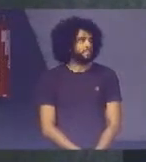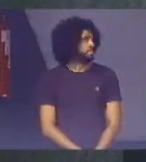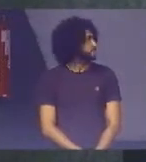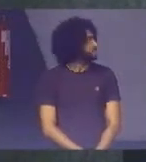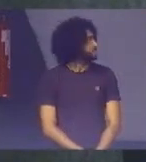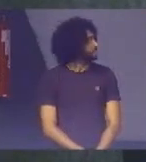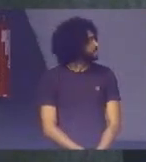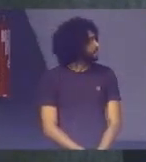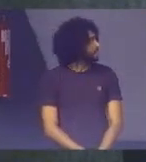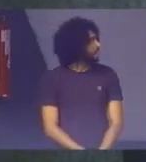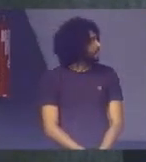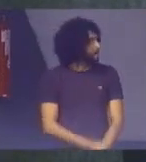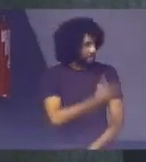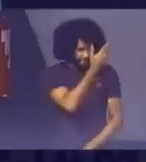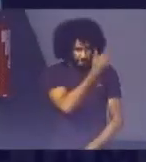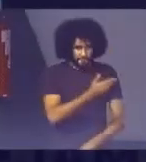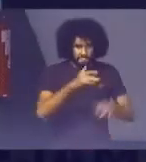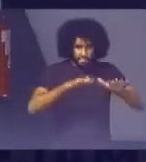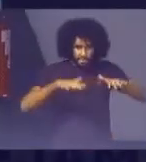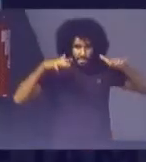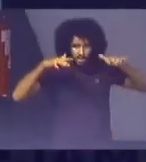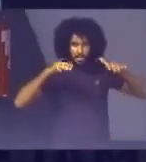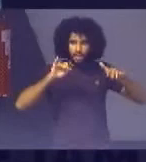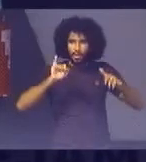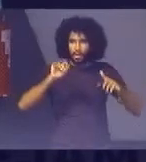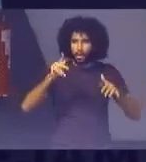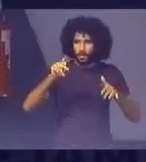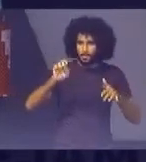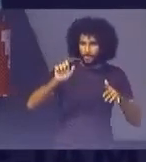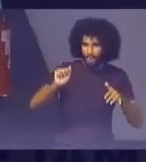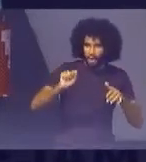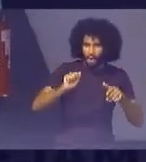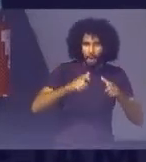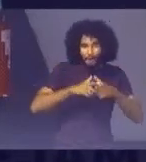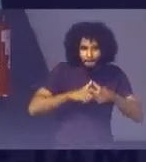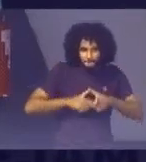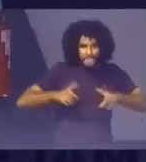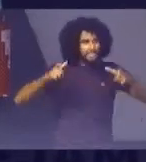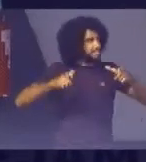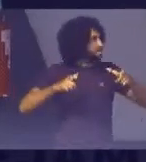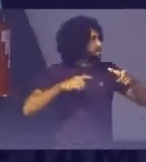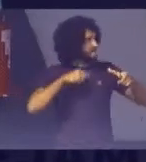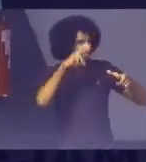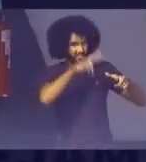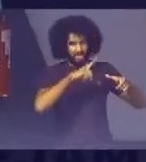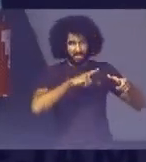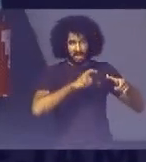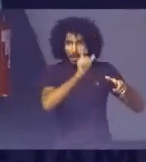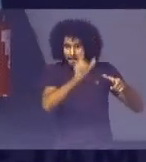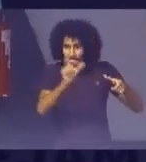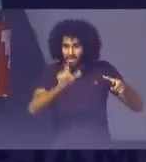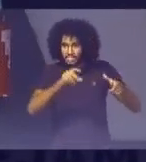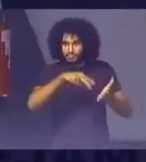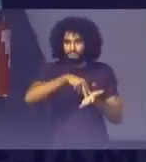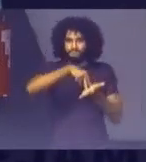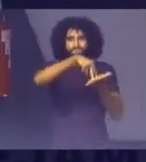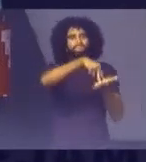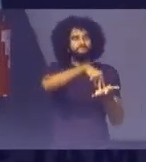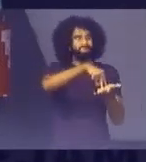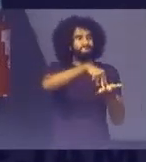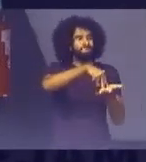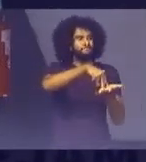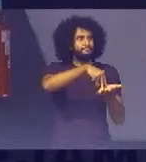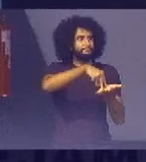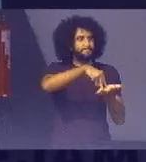Aqui é um auditório Do IPEA O maior que tem Então se vocês Olharem lá Tem gente em pé Então todas Essas pessoas Se